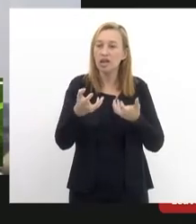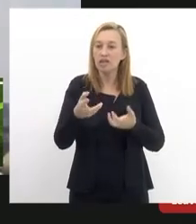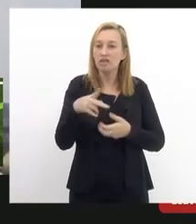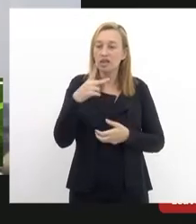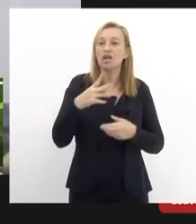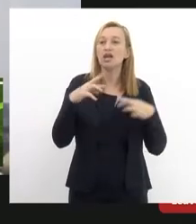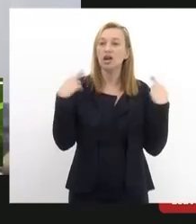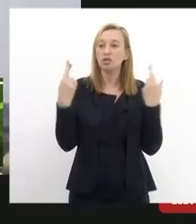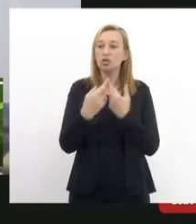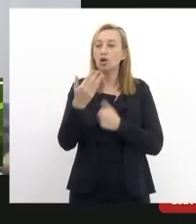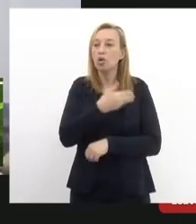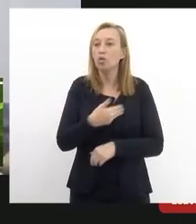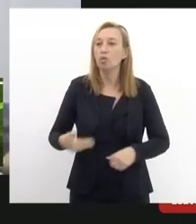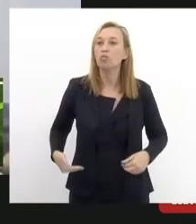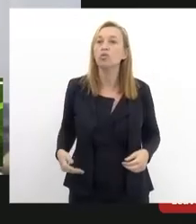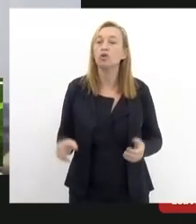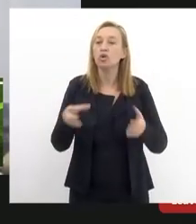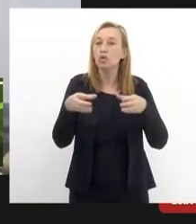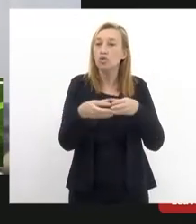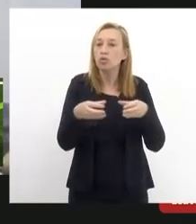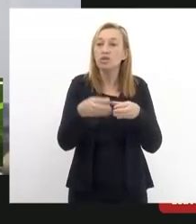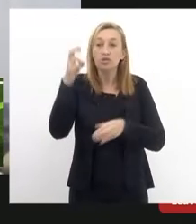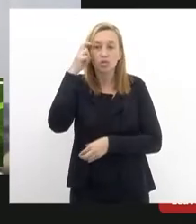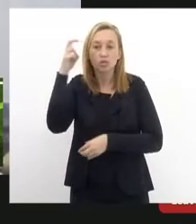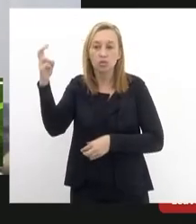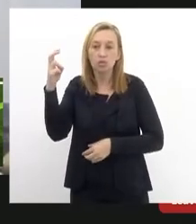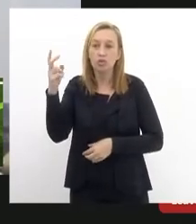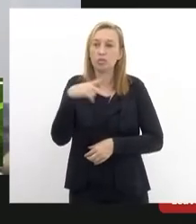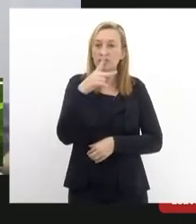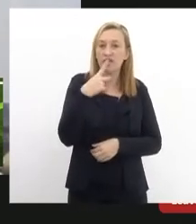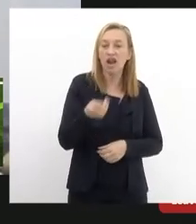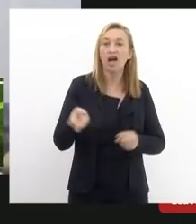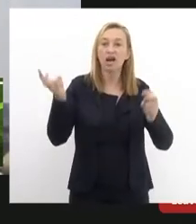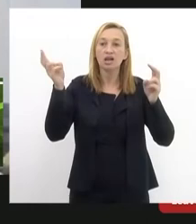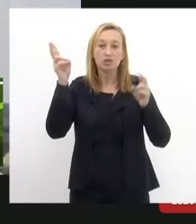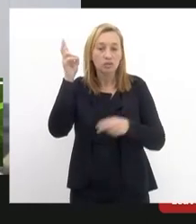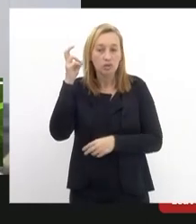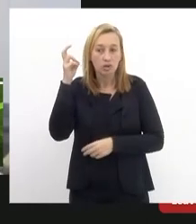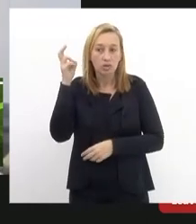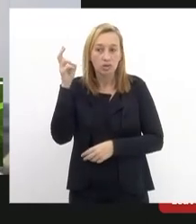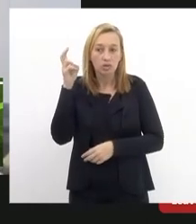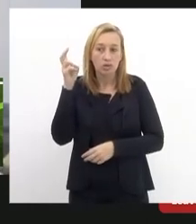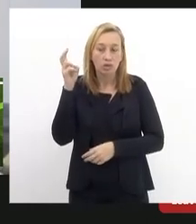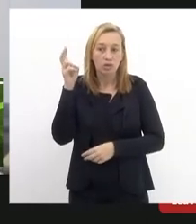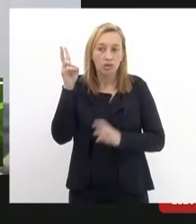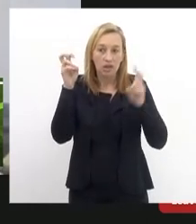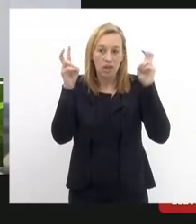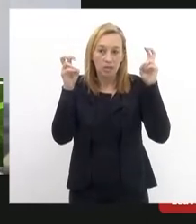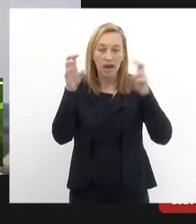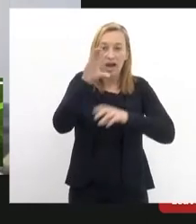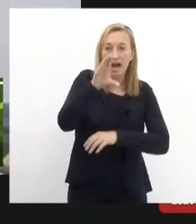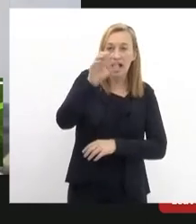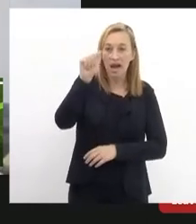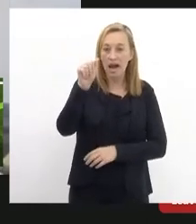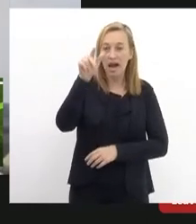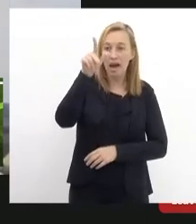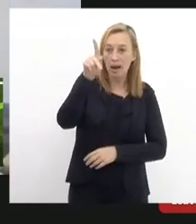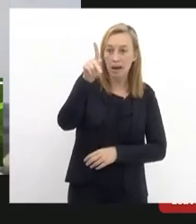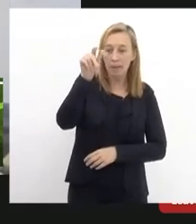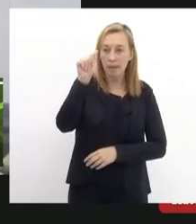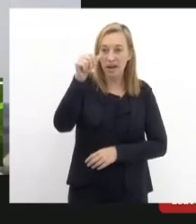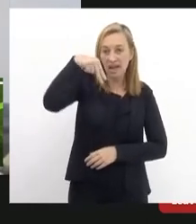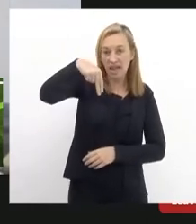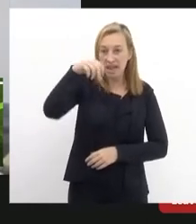nossa audiência pública da comissão de cultura para tratar do tema do Capanema nós não podemos acreditar